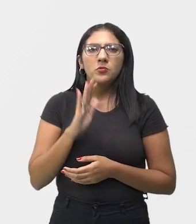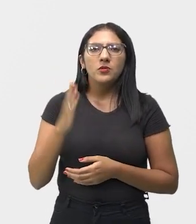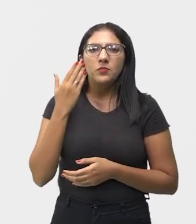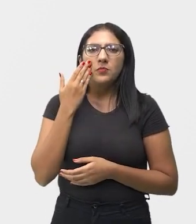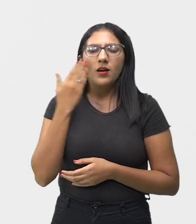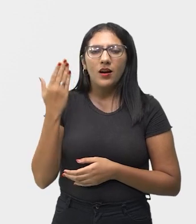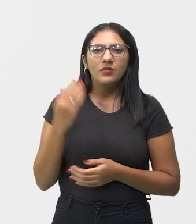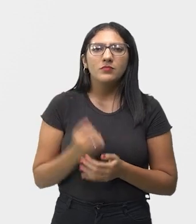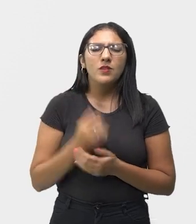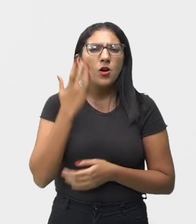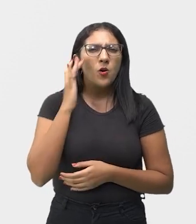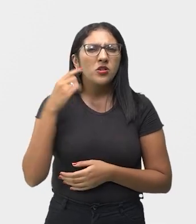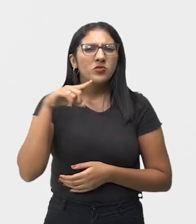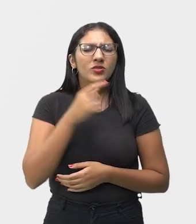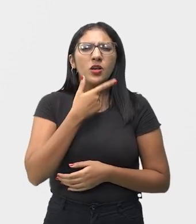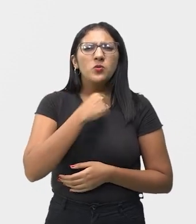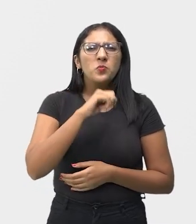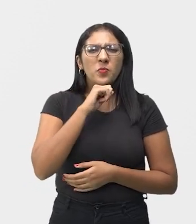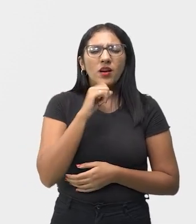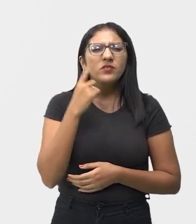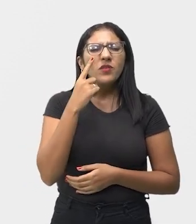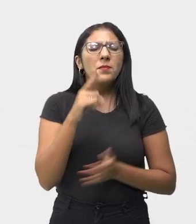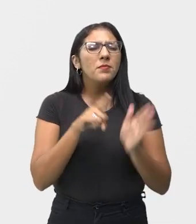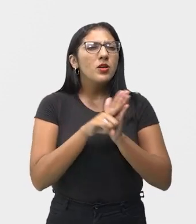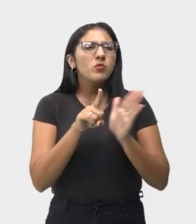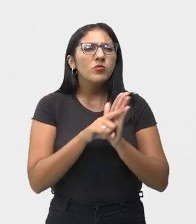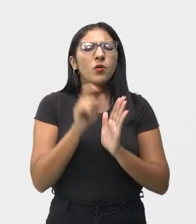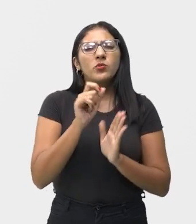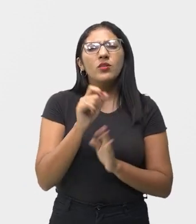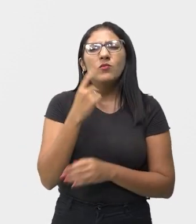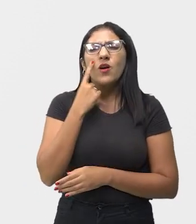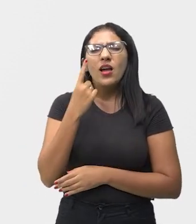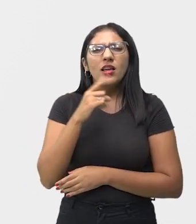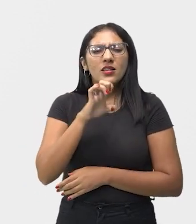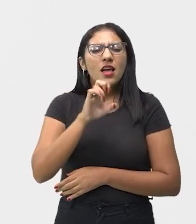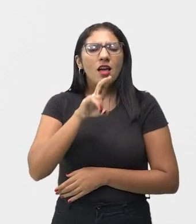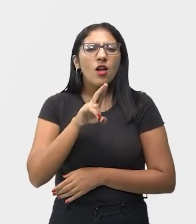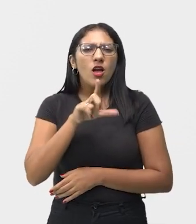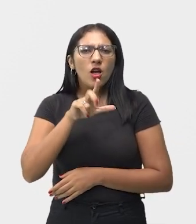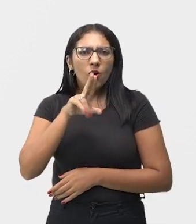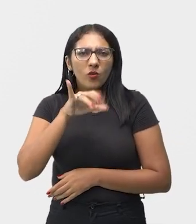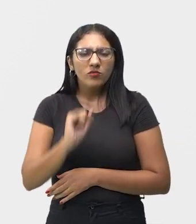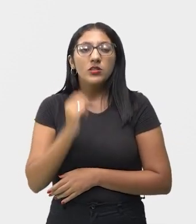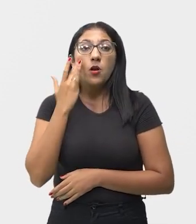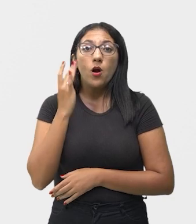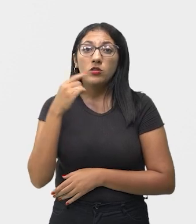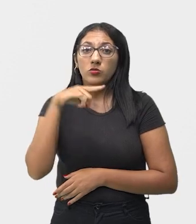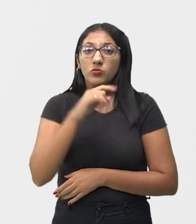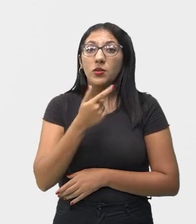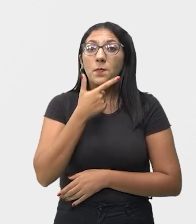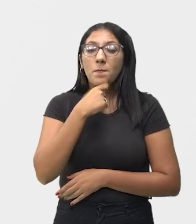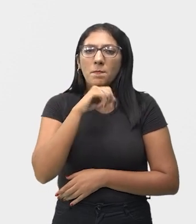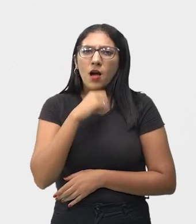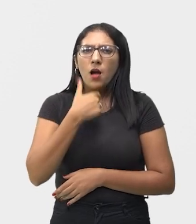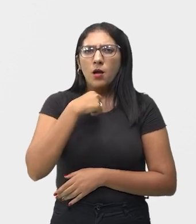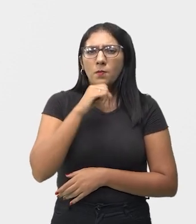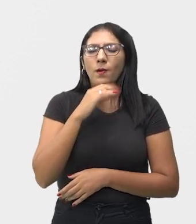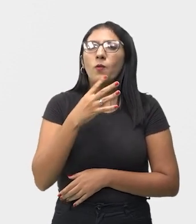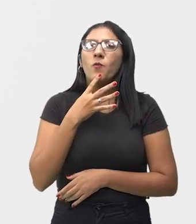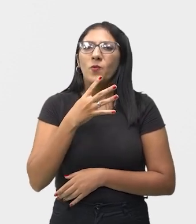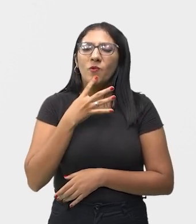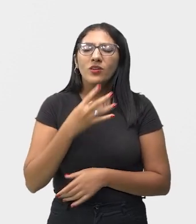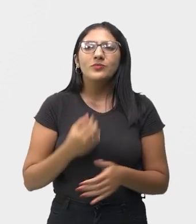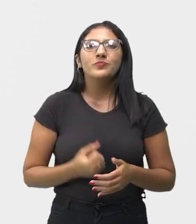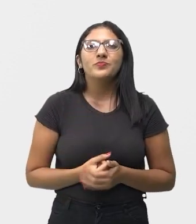os pais de vocês chegam em casa e perguntam, quem foi Elvis Presley? Qual é a música? Com certeza, eles conhecem quem foi Elvis Presley.